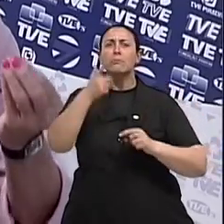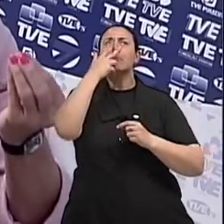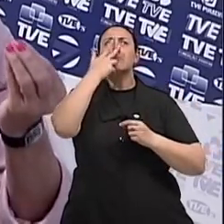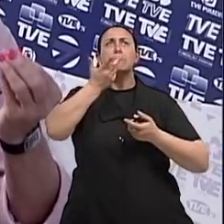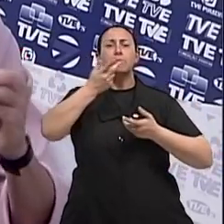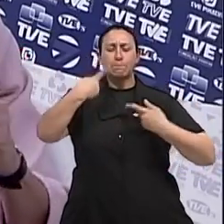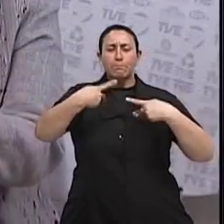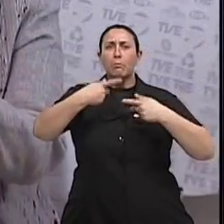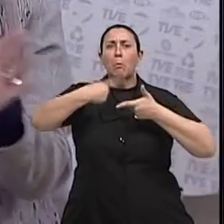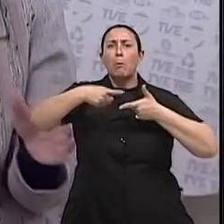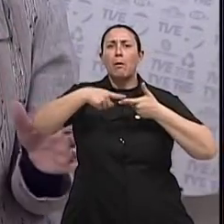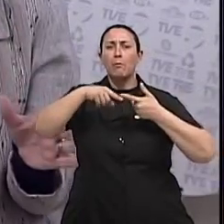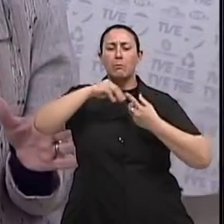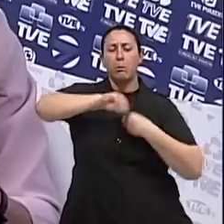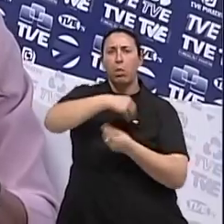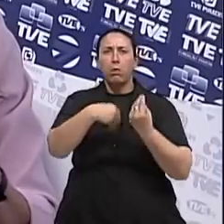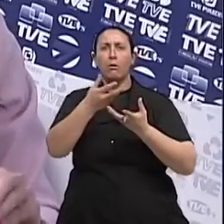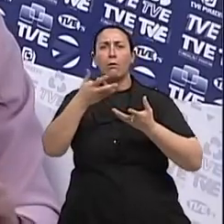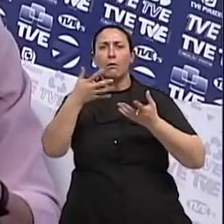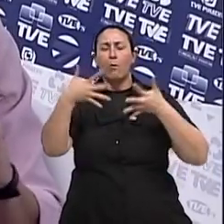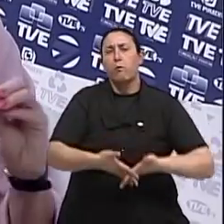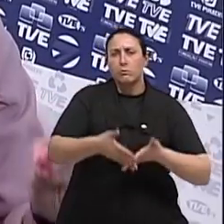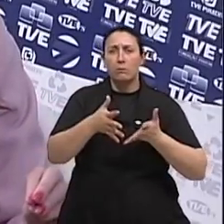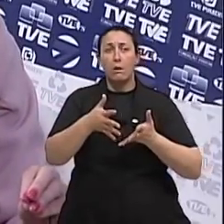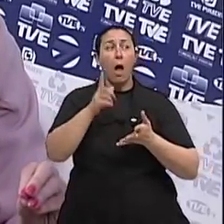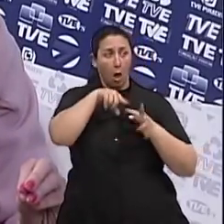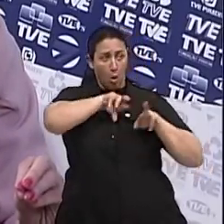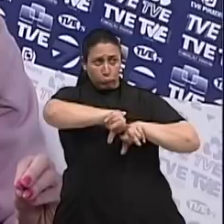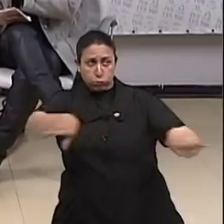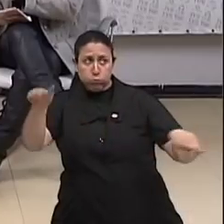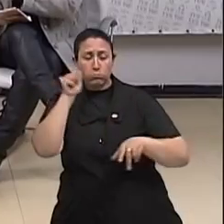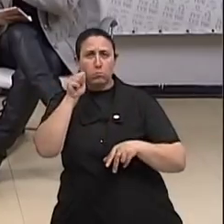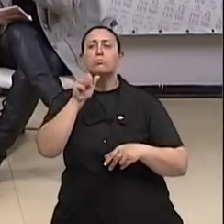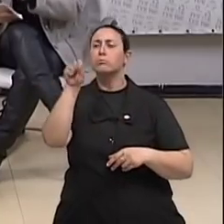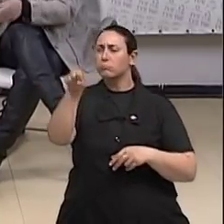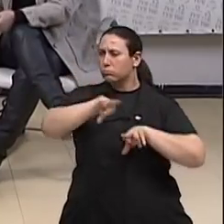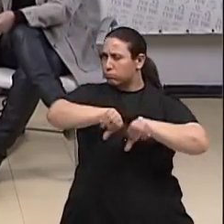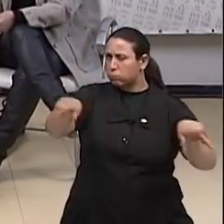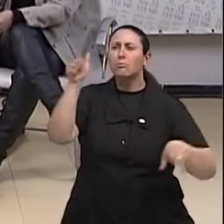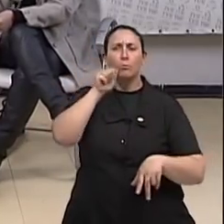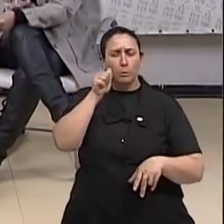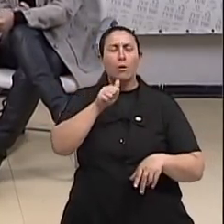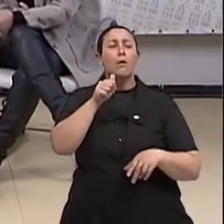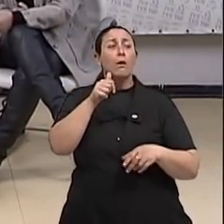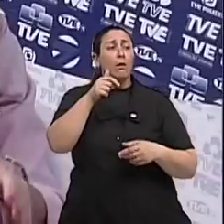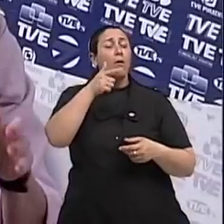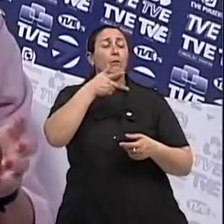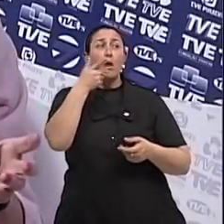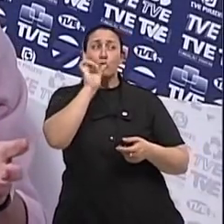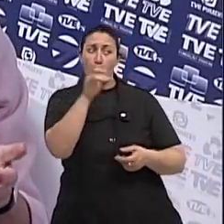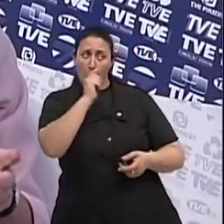como... Isso é idêntico para qualquer mulher. Qualquer mulher e qualquer tipo de câncer. E não só mulher, depois a gente fala nisso. É, o DNA,